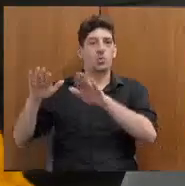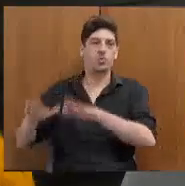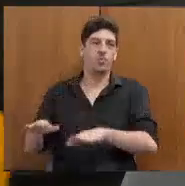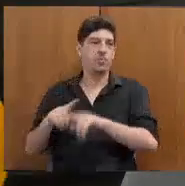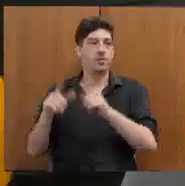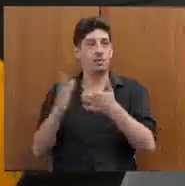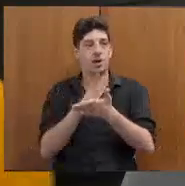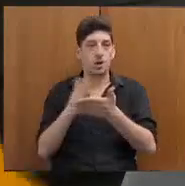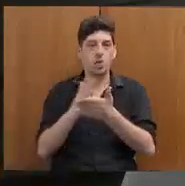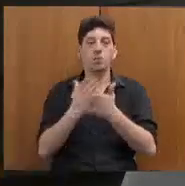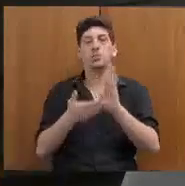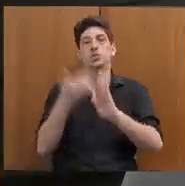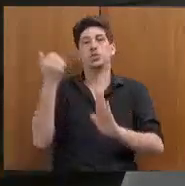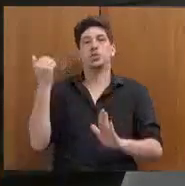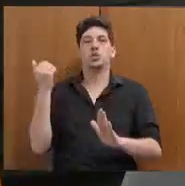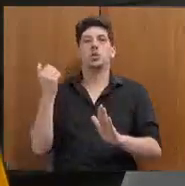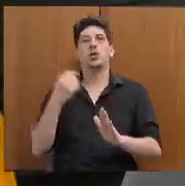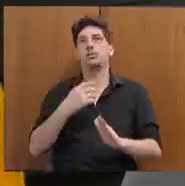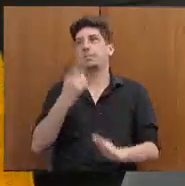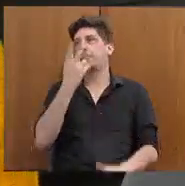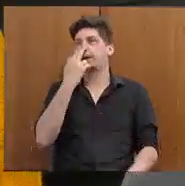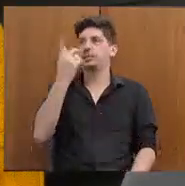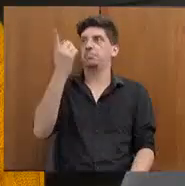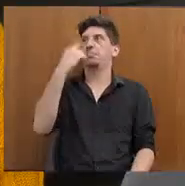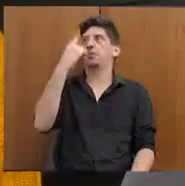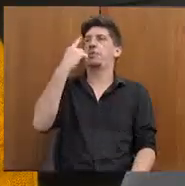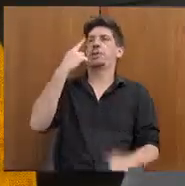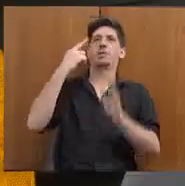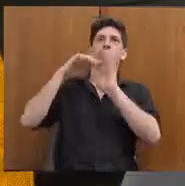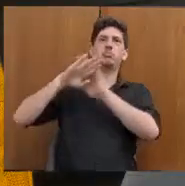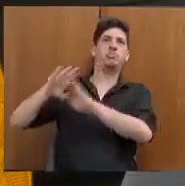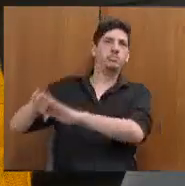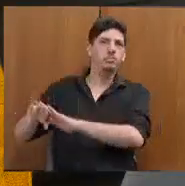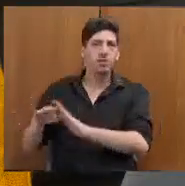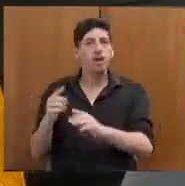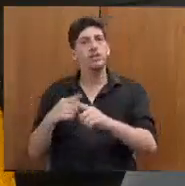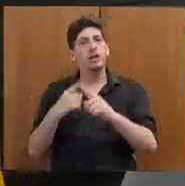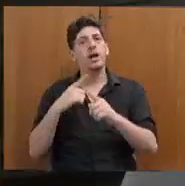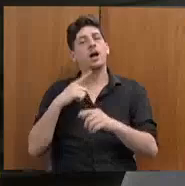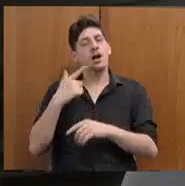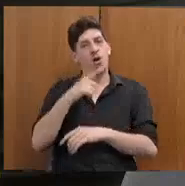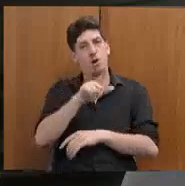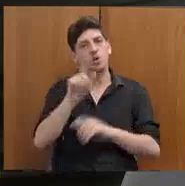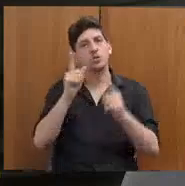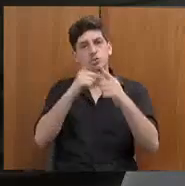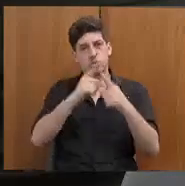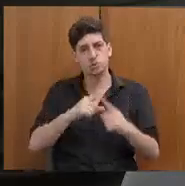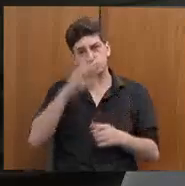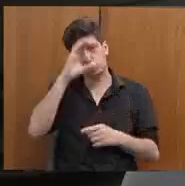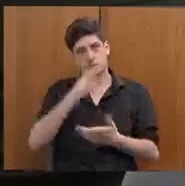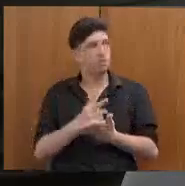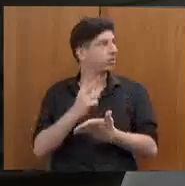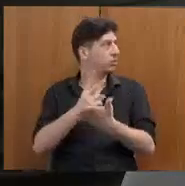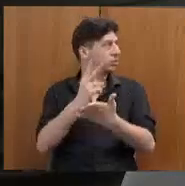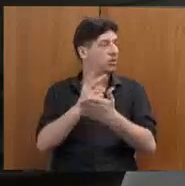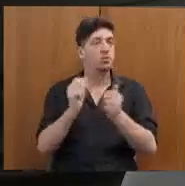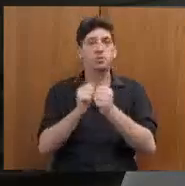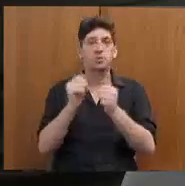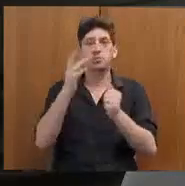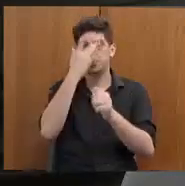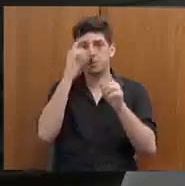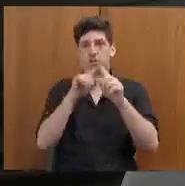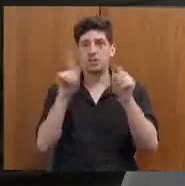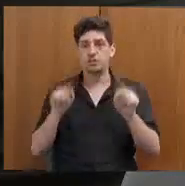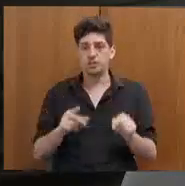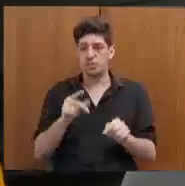tiramos essa subordinação. Porque tem outras formas do conselho ficar vinculado, mesmo com servidores efetivos, à